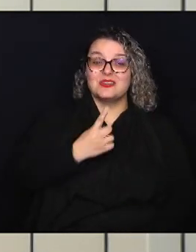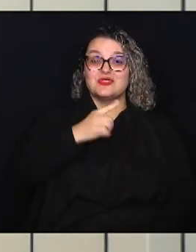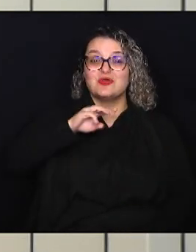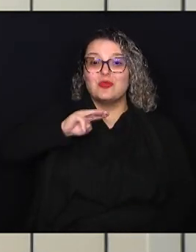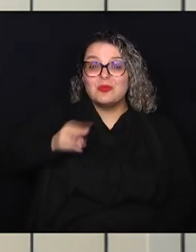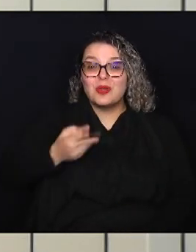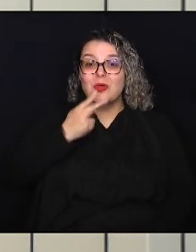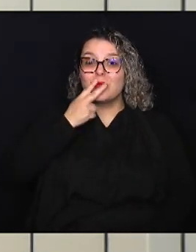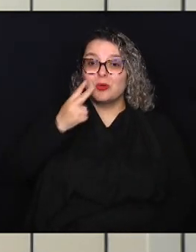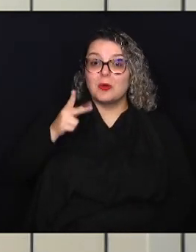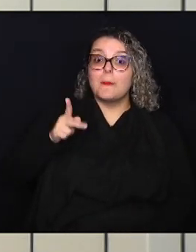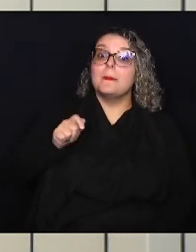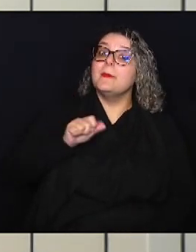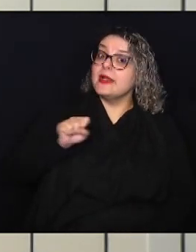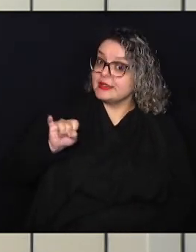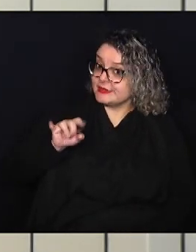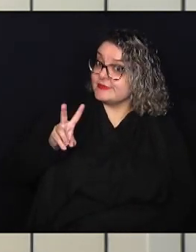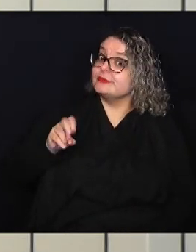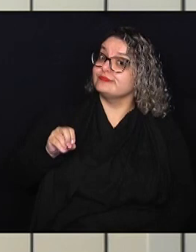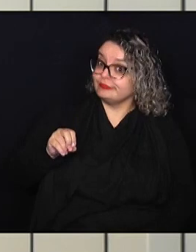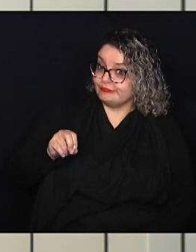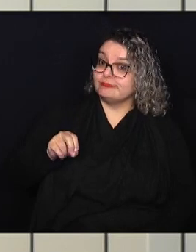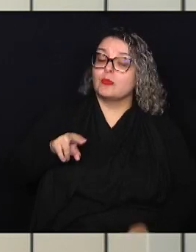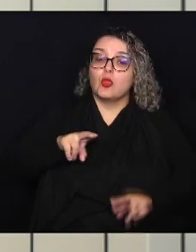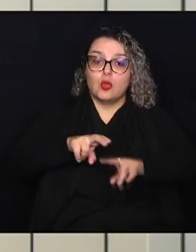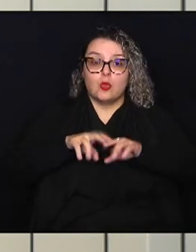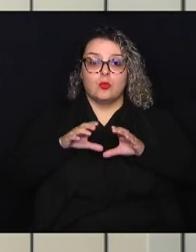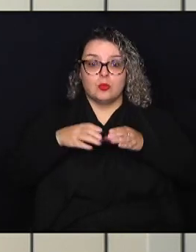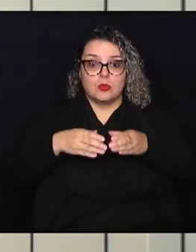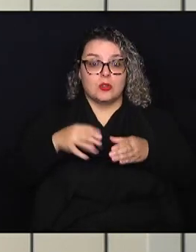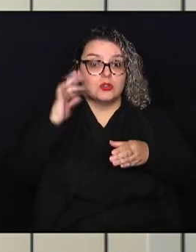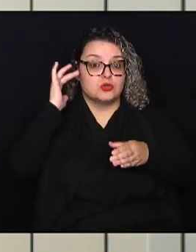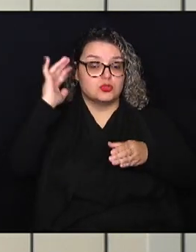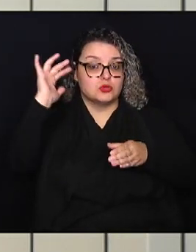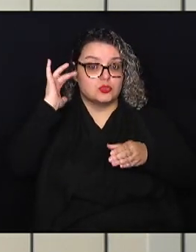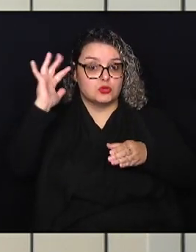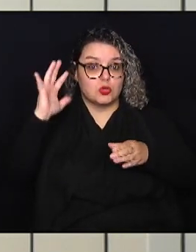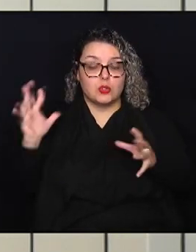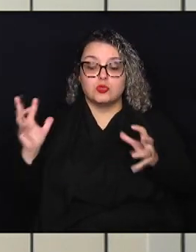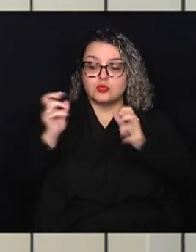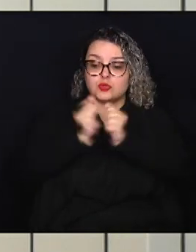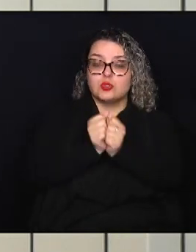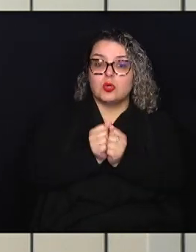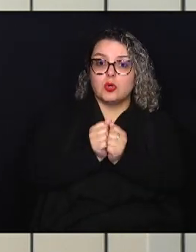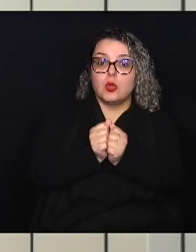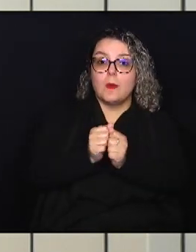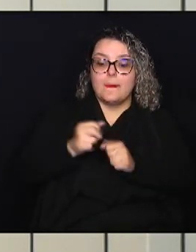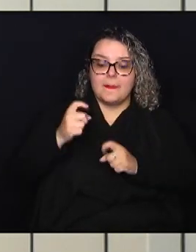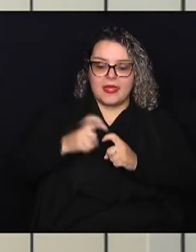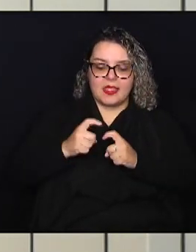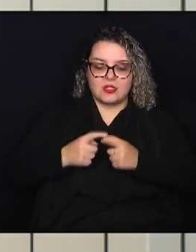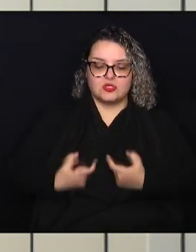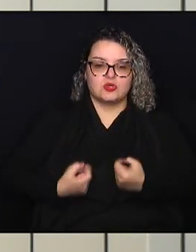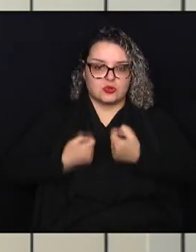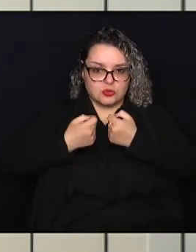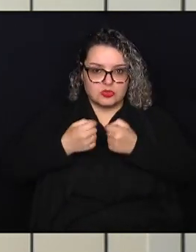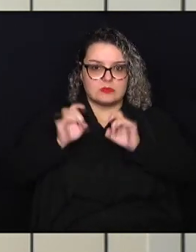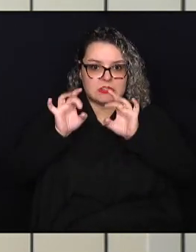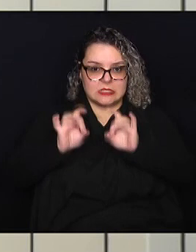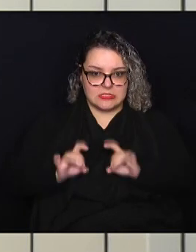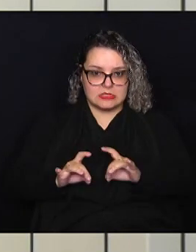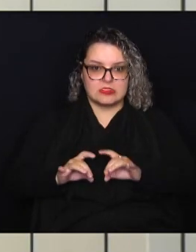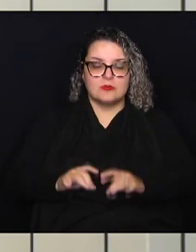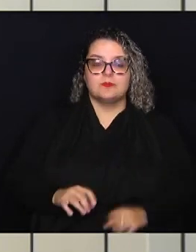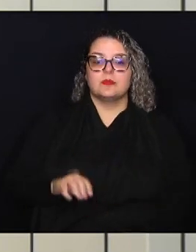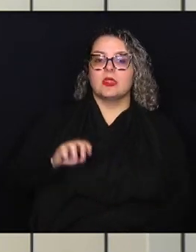fumantes passivos. Por isso, o grupo Sonhe reuniu oncologistas, hematologistas que